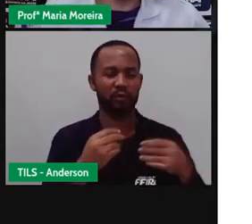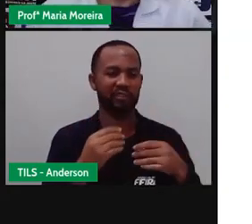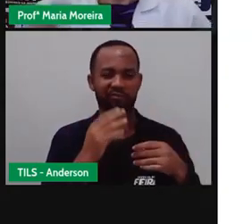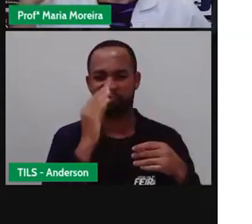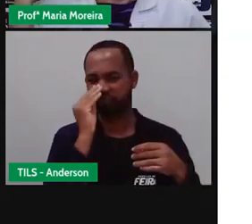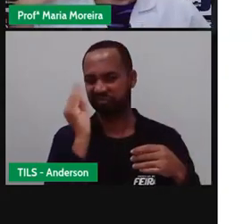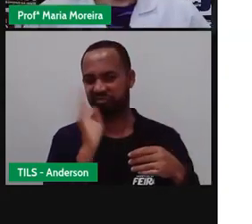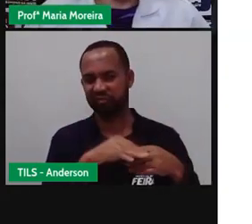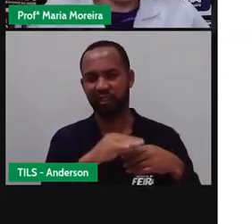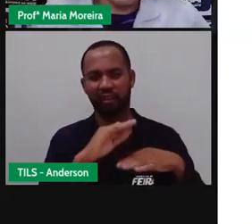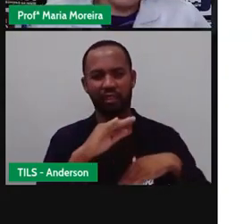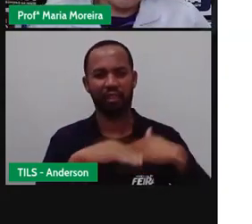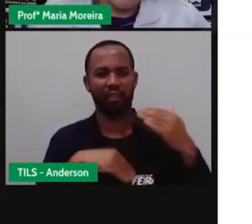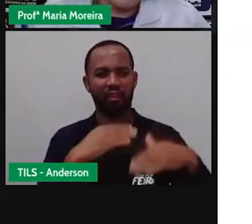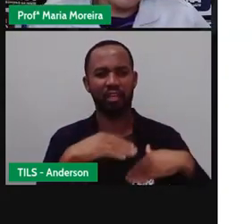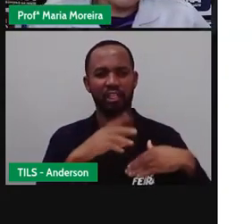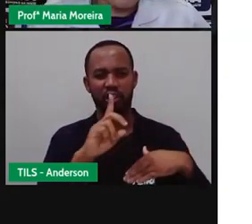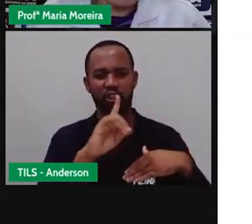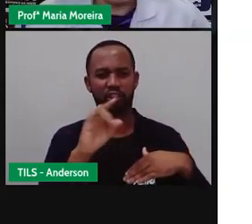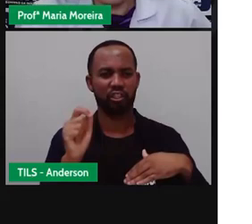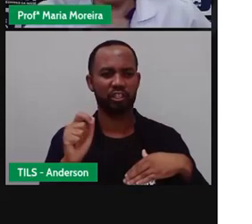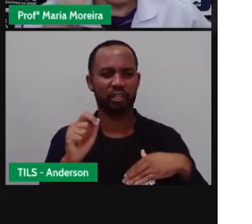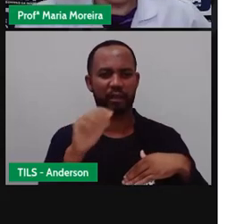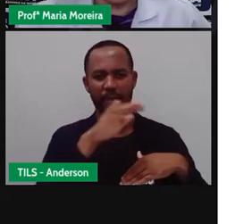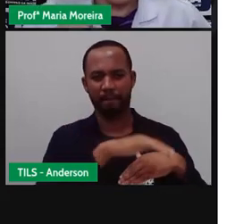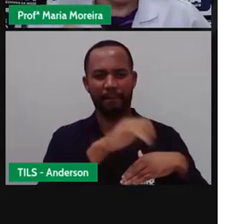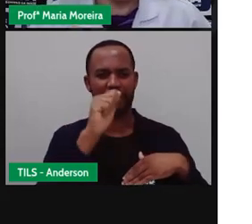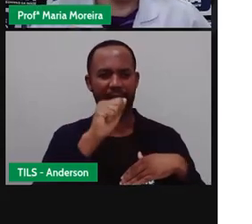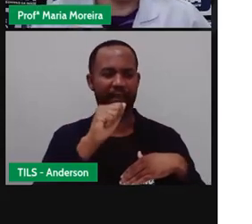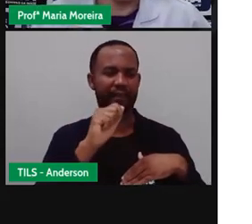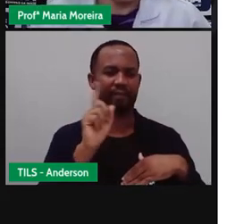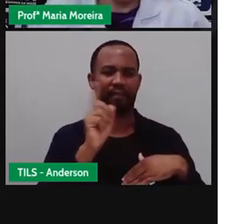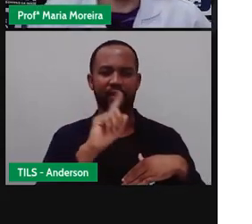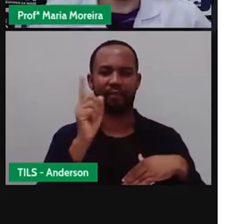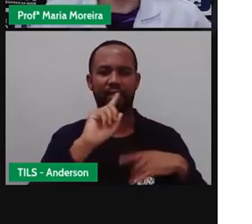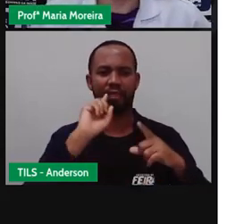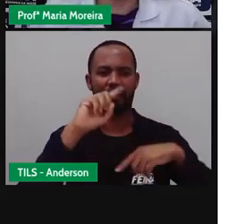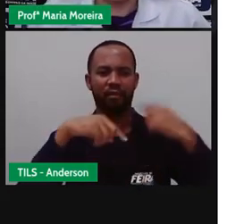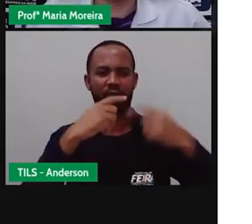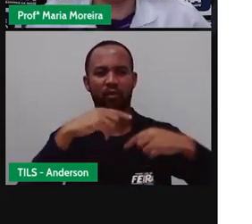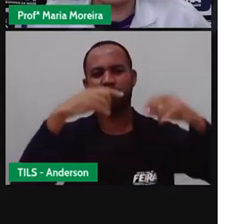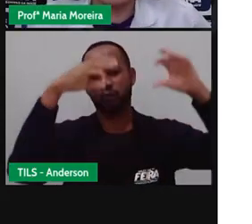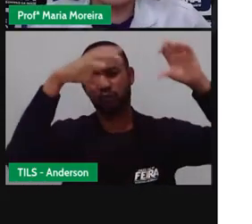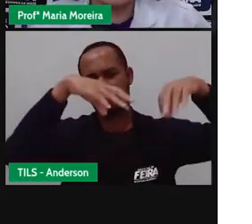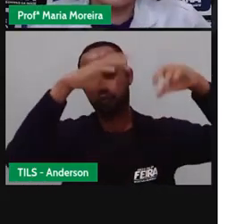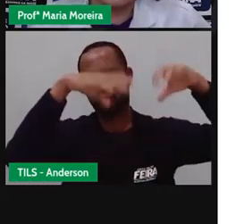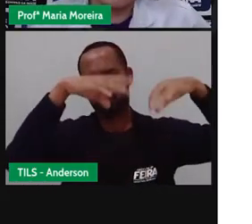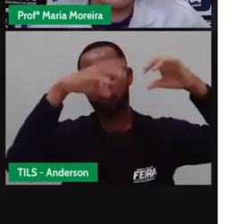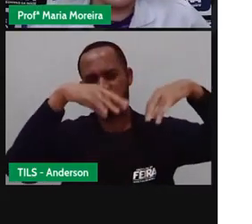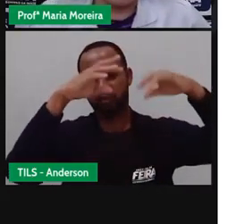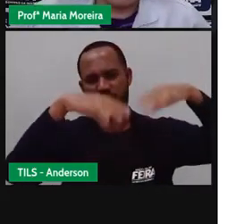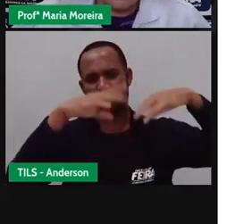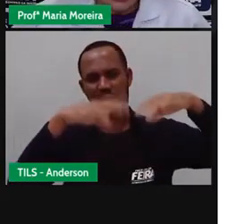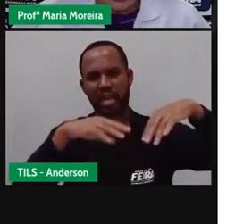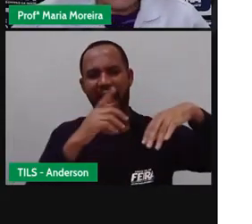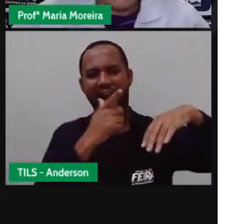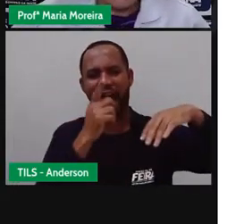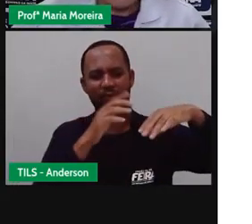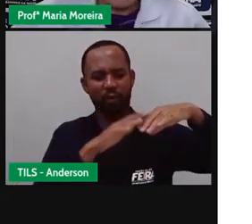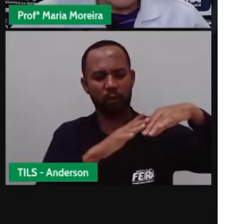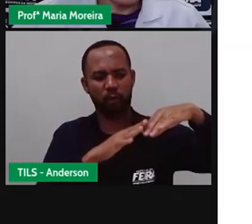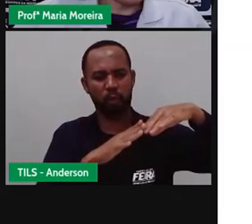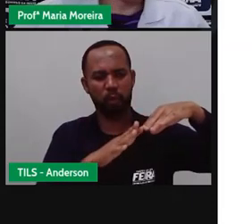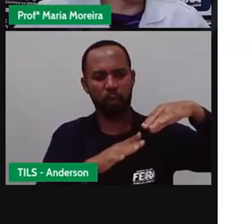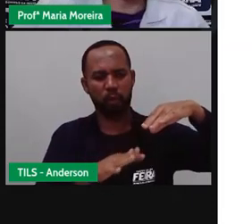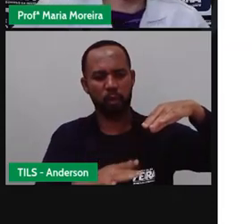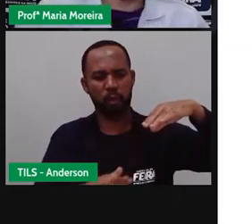lá Não é o dia da coleta de lixo Aí bate aquela chuva E aí essa água escorre toda pra dentro das casas